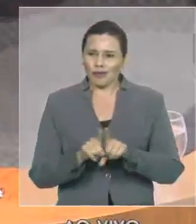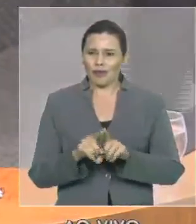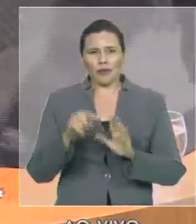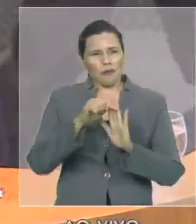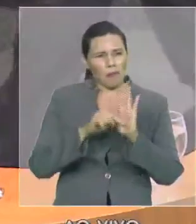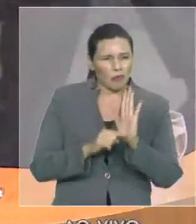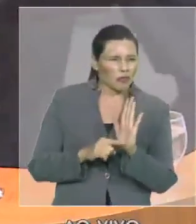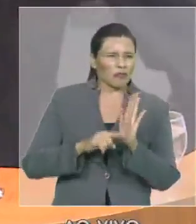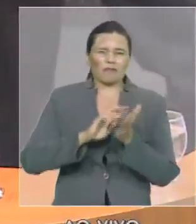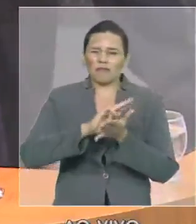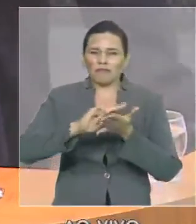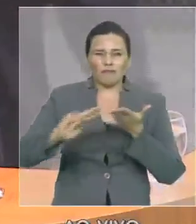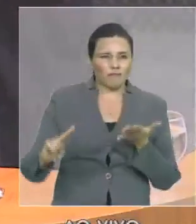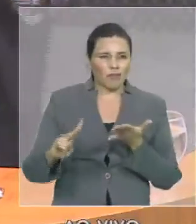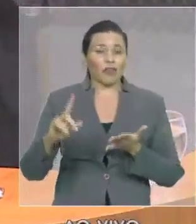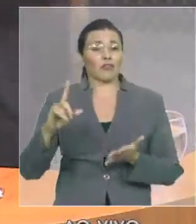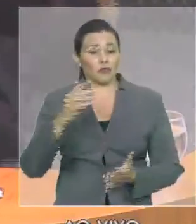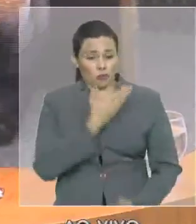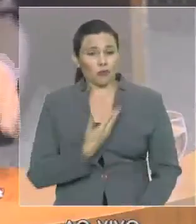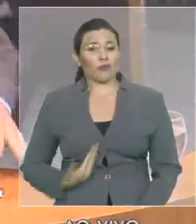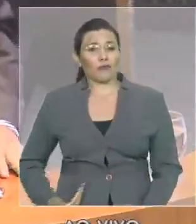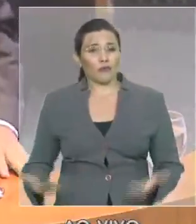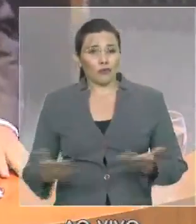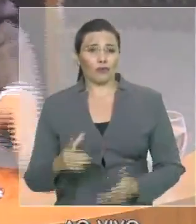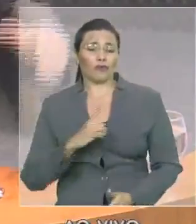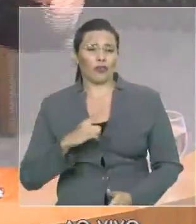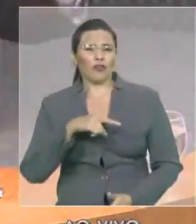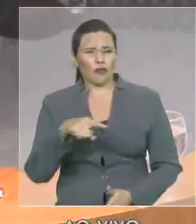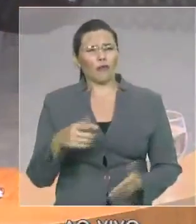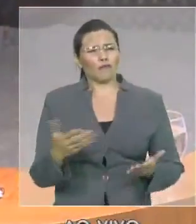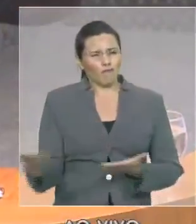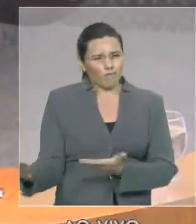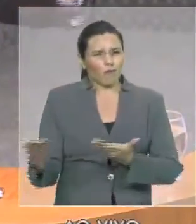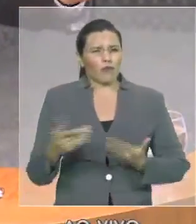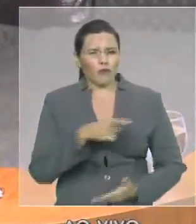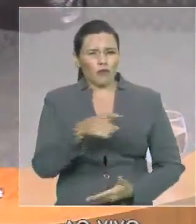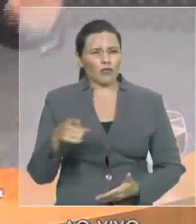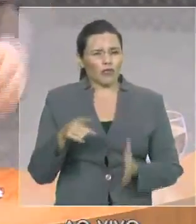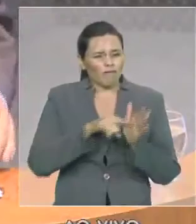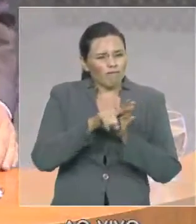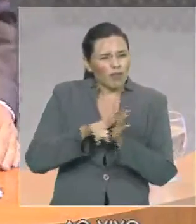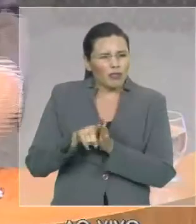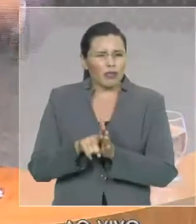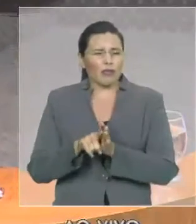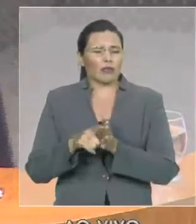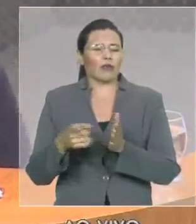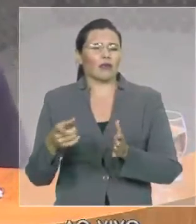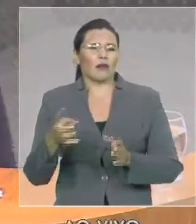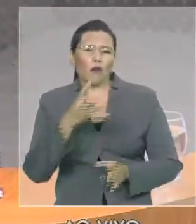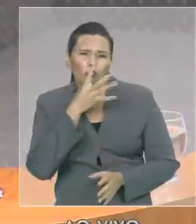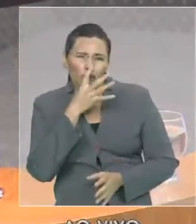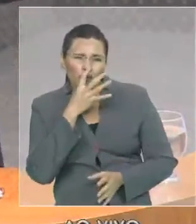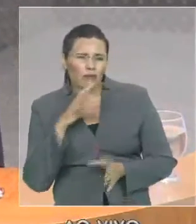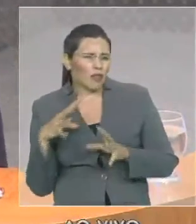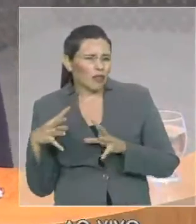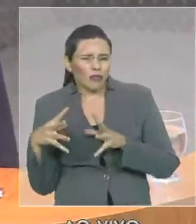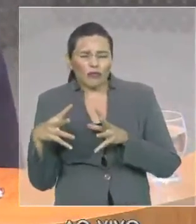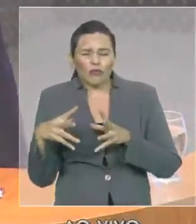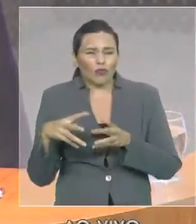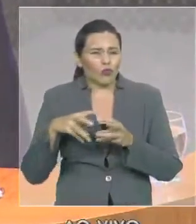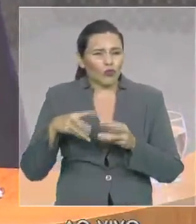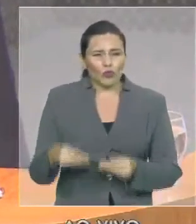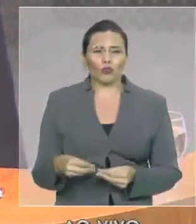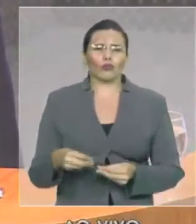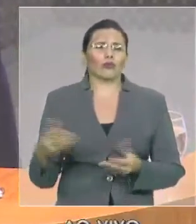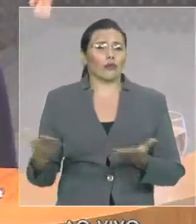parlamentares a acompanharem o programa nas 30 cidades de menores indicadores sociais neste ano de 2016 como